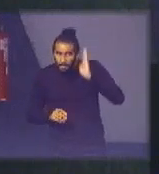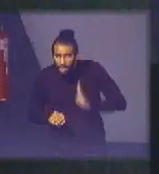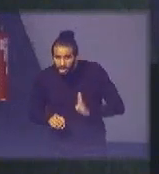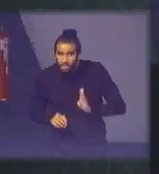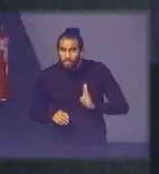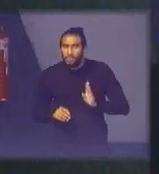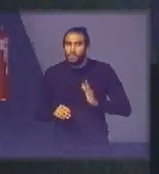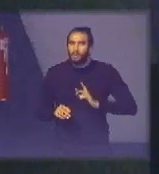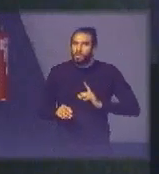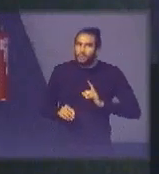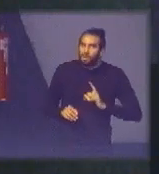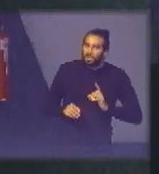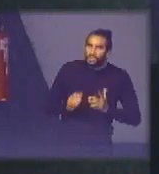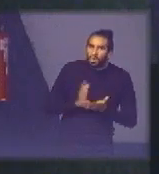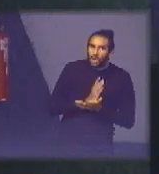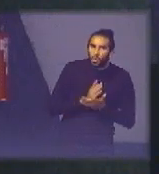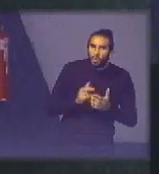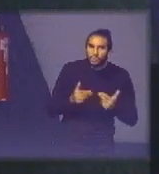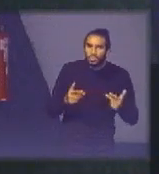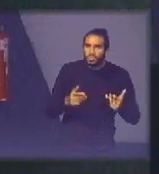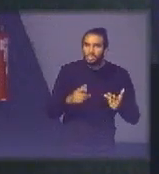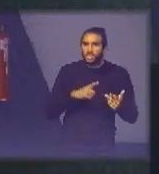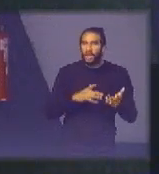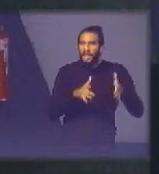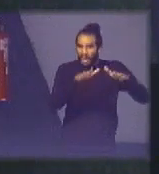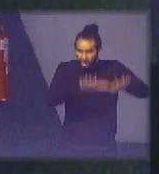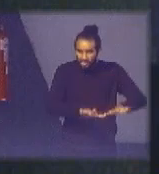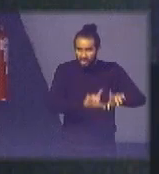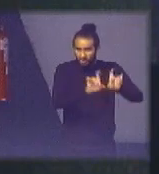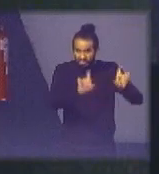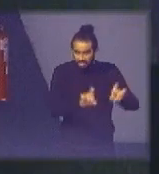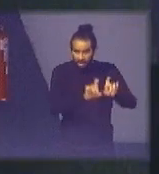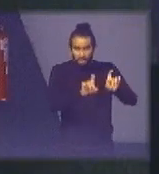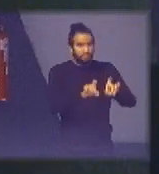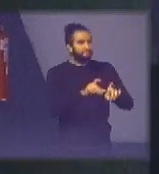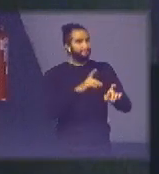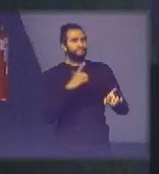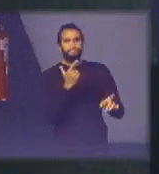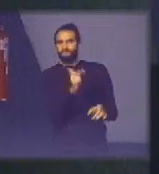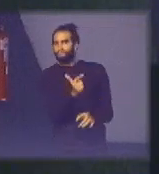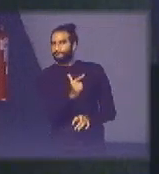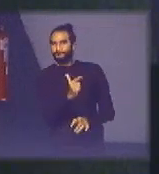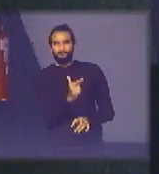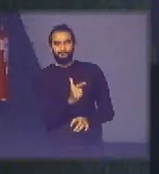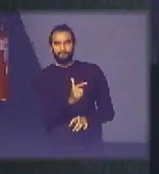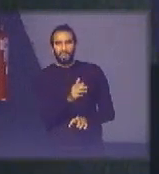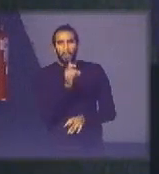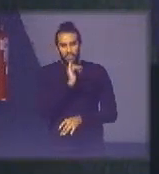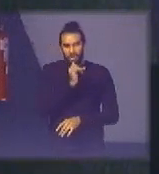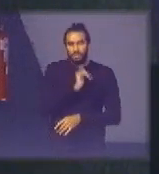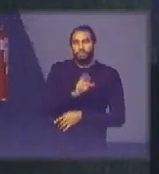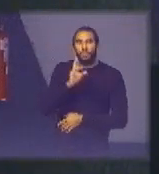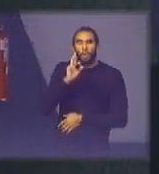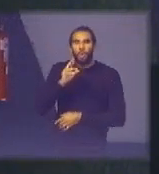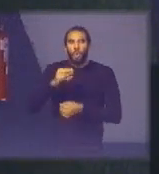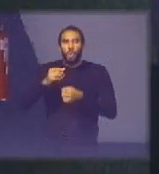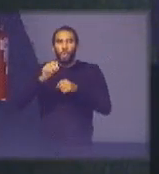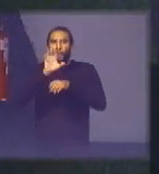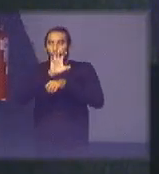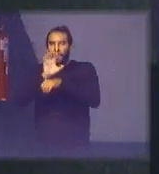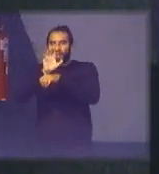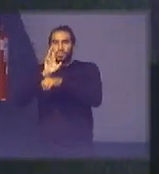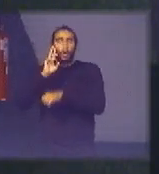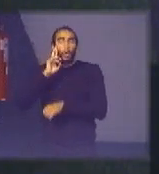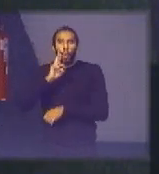tem situações realmente que a inclusão digital não chegou mas Rondônia 100%